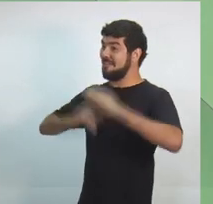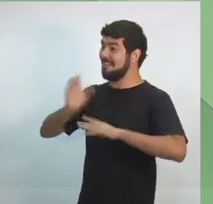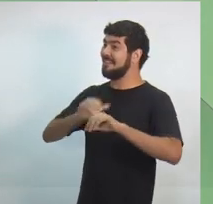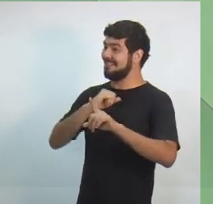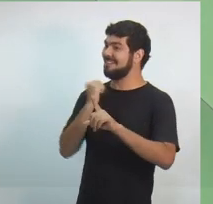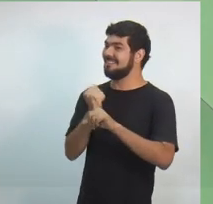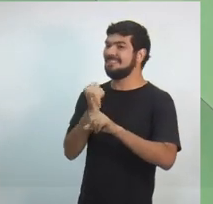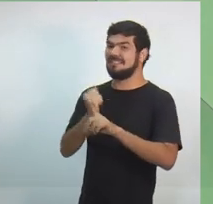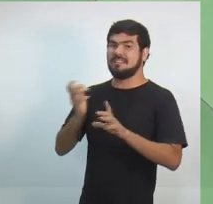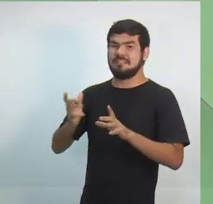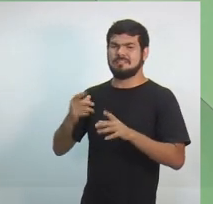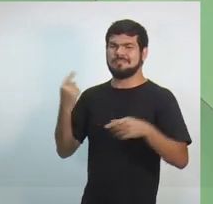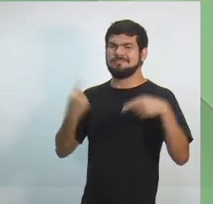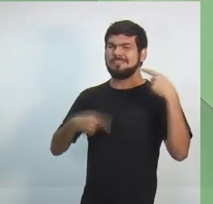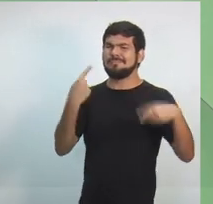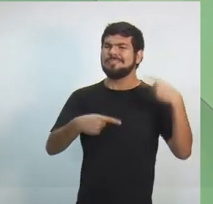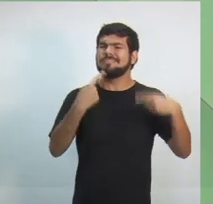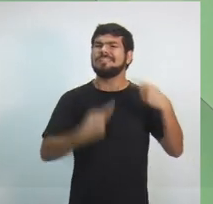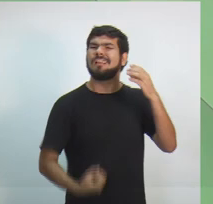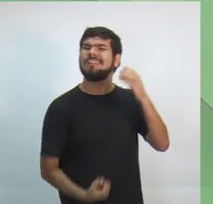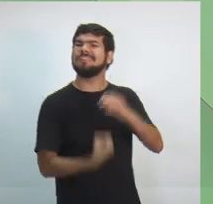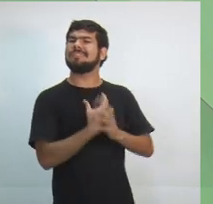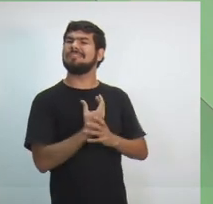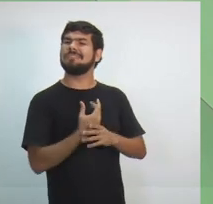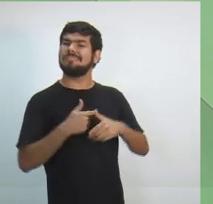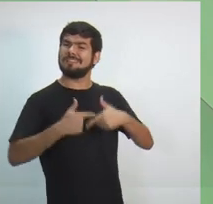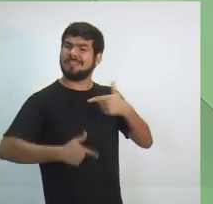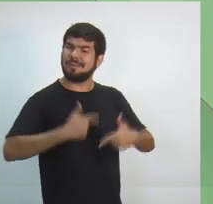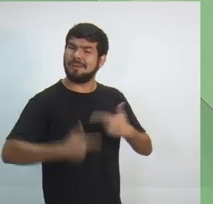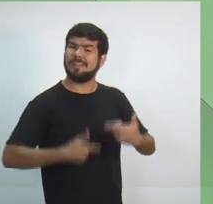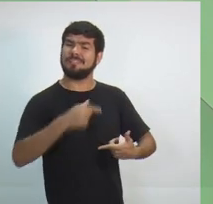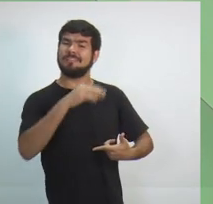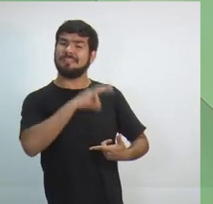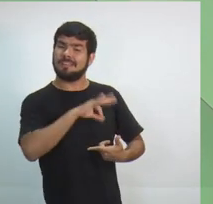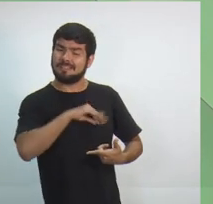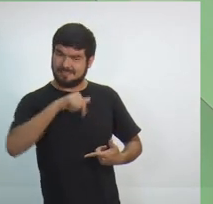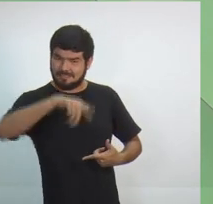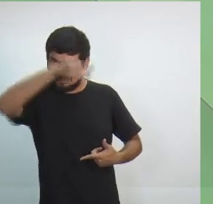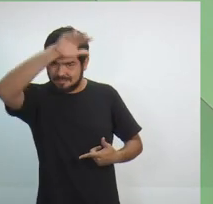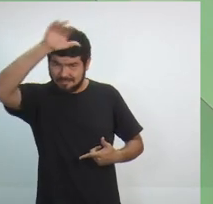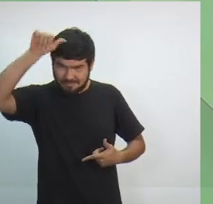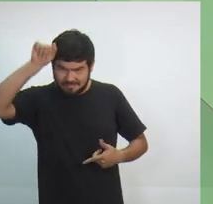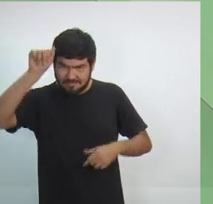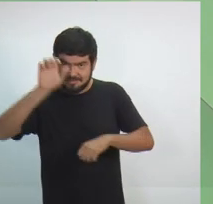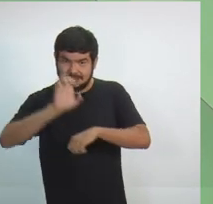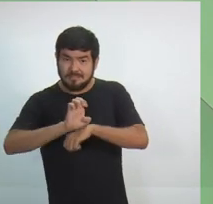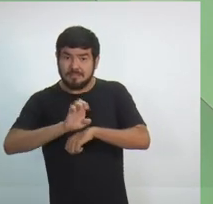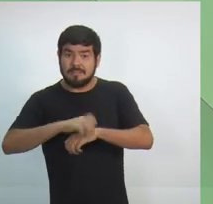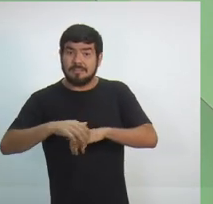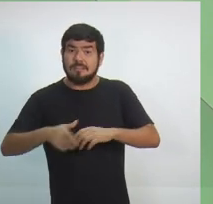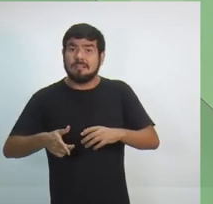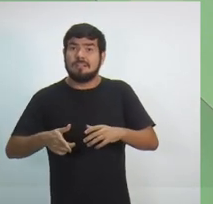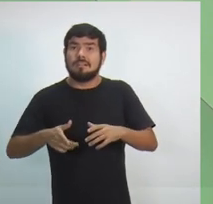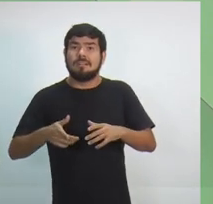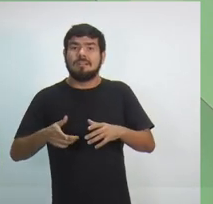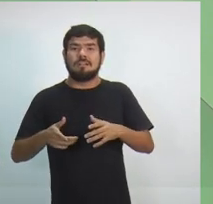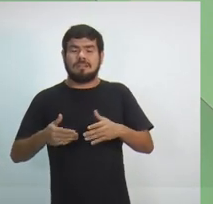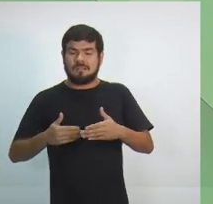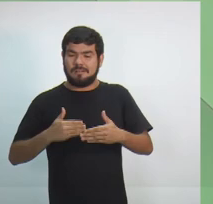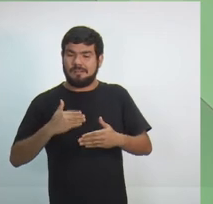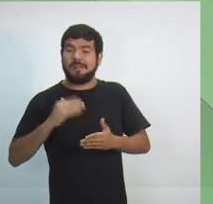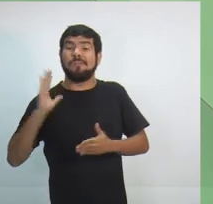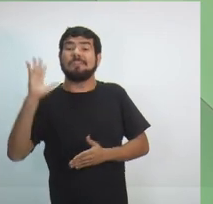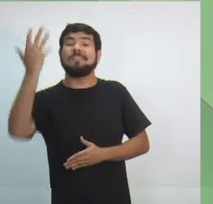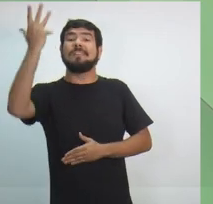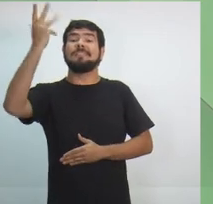debatido que a questão de geração de emprego e renda no estado do Amazonas, ele passa primordialmente pelo que eu vivo no dia a dia.